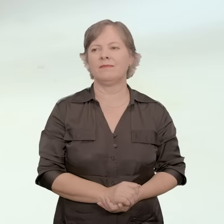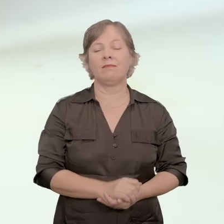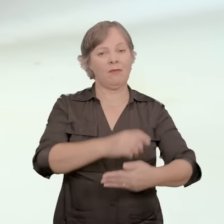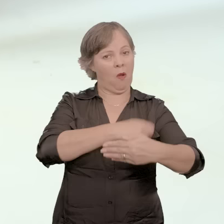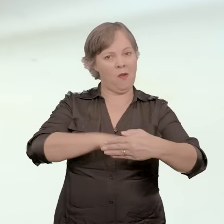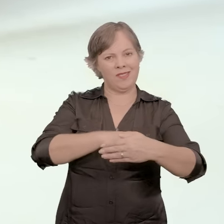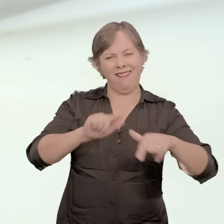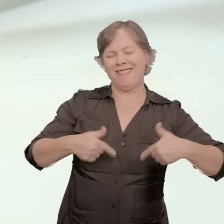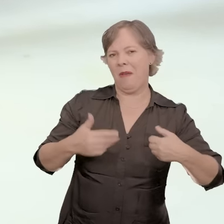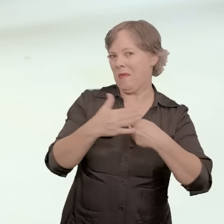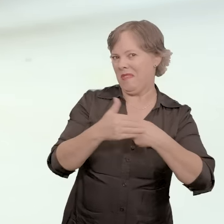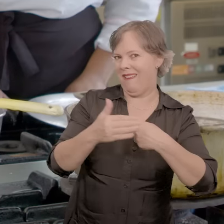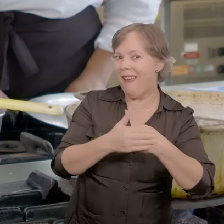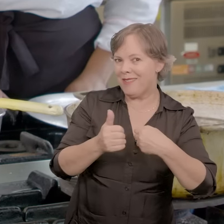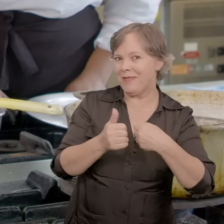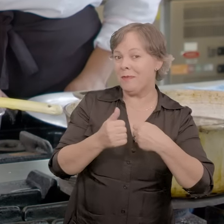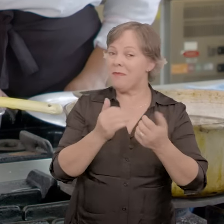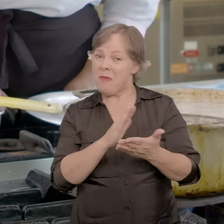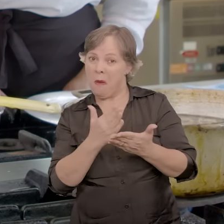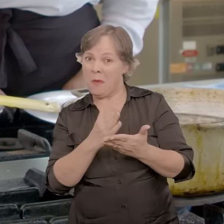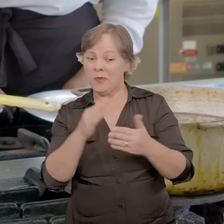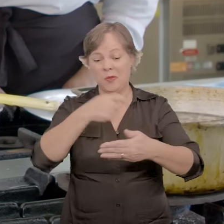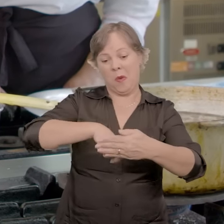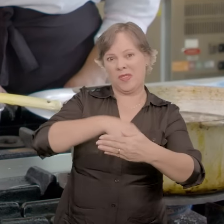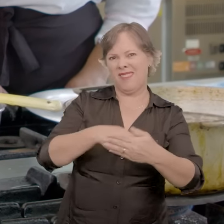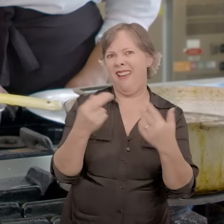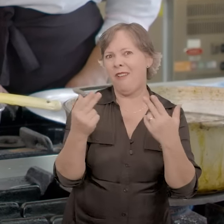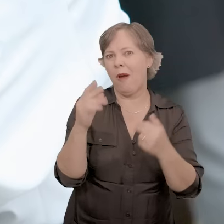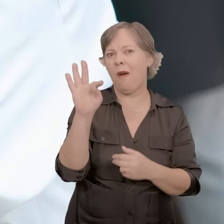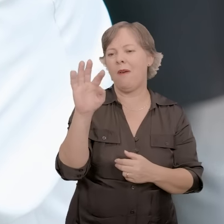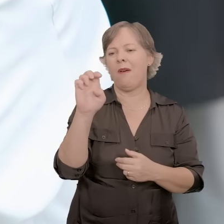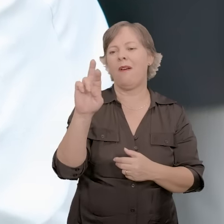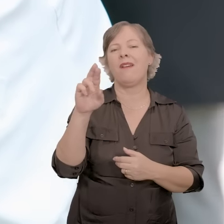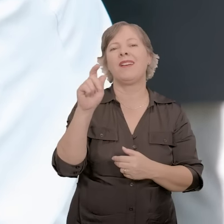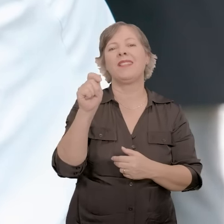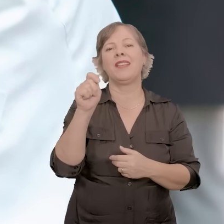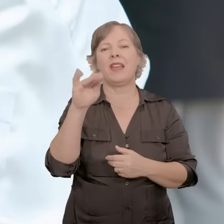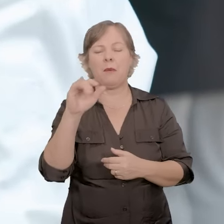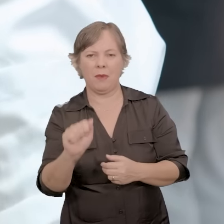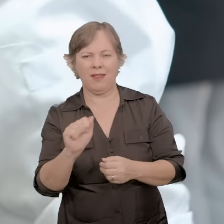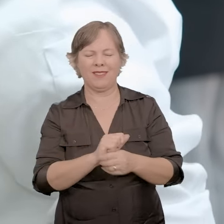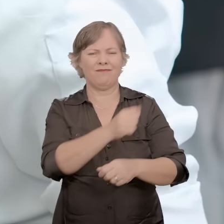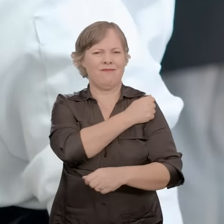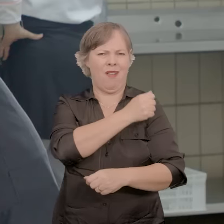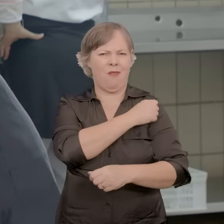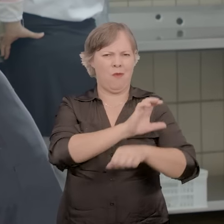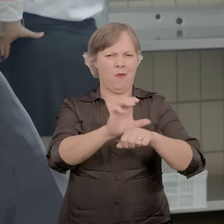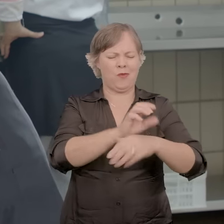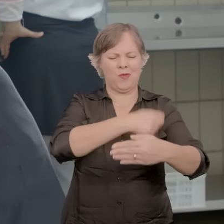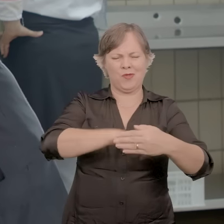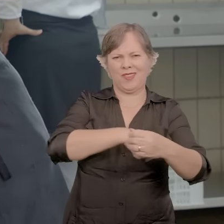Cozinhar é um ato de carinho. Para alguns, cozinhar é uma terapia. Para a aluna do curso de cozinheiro do